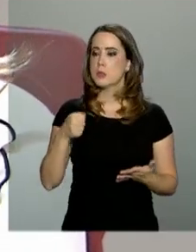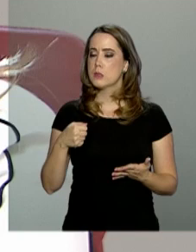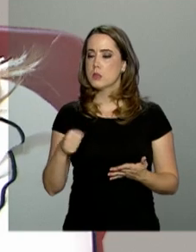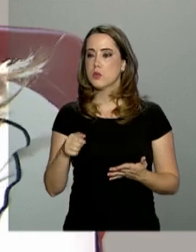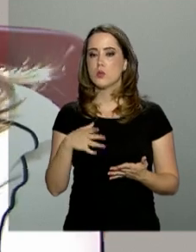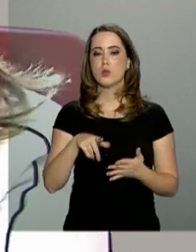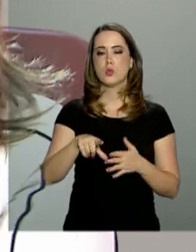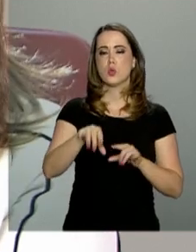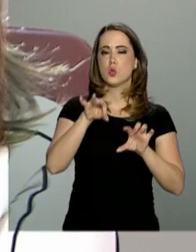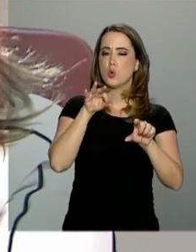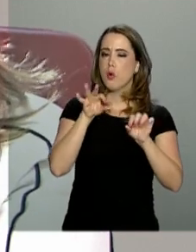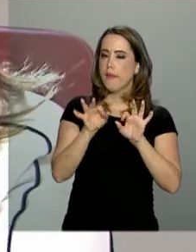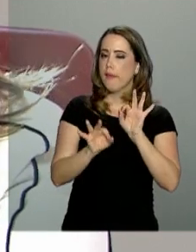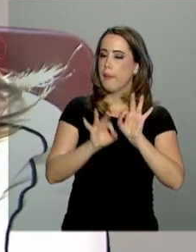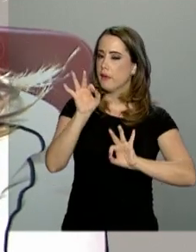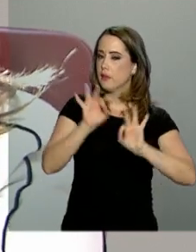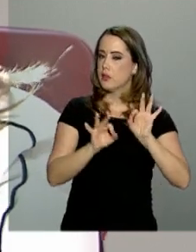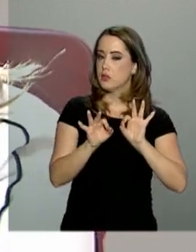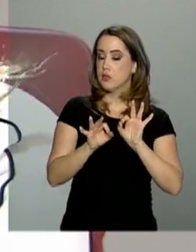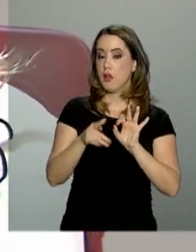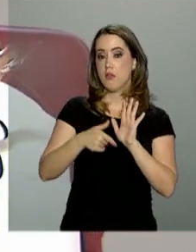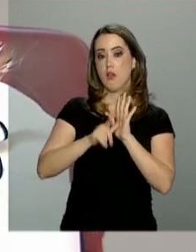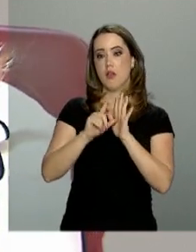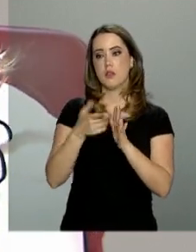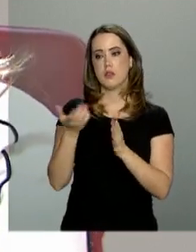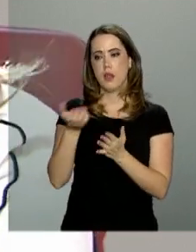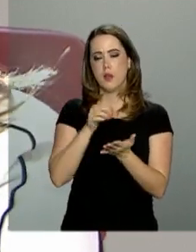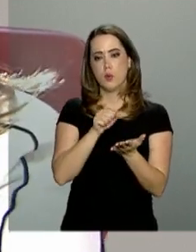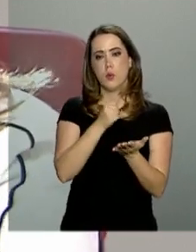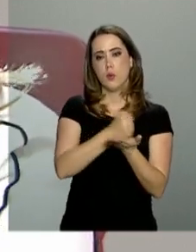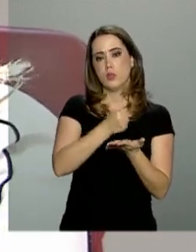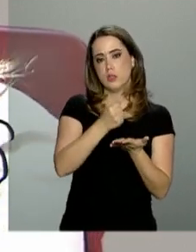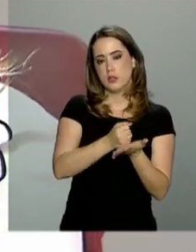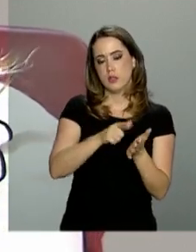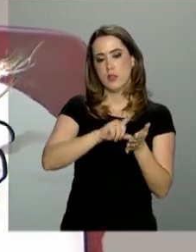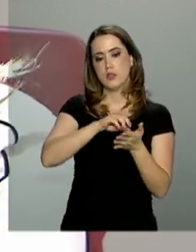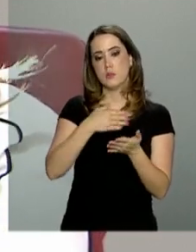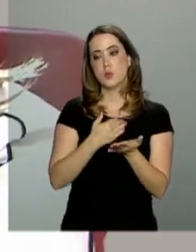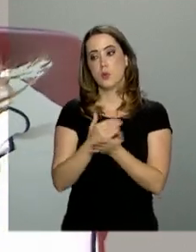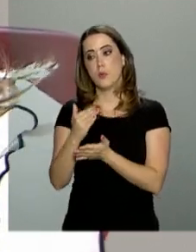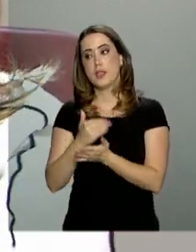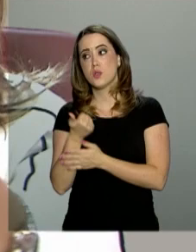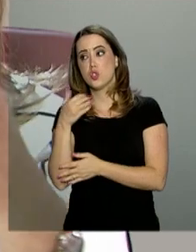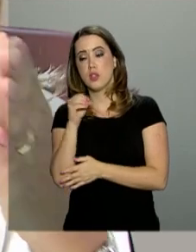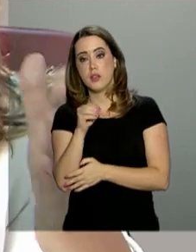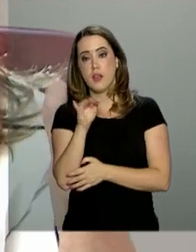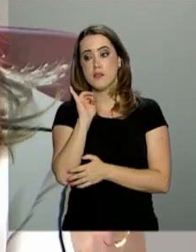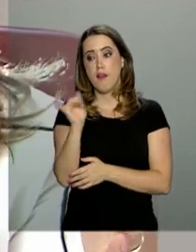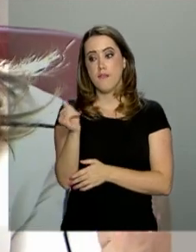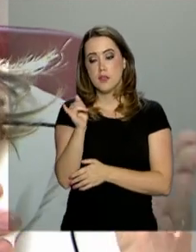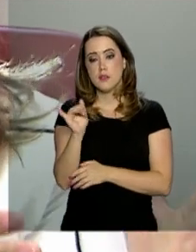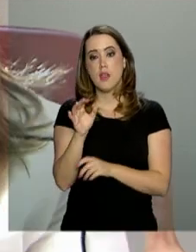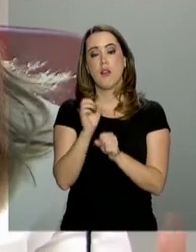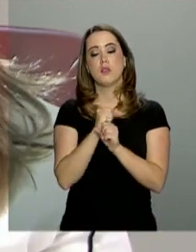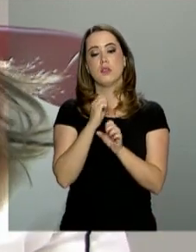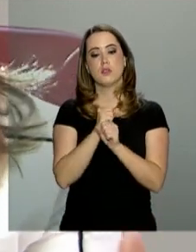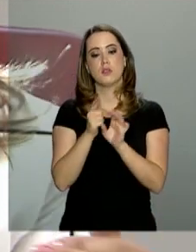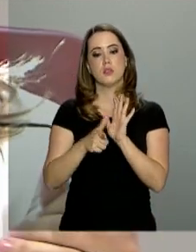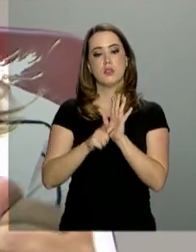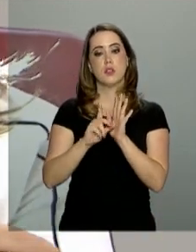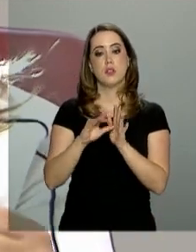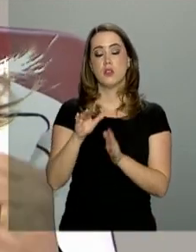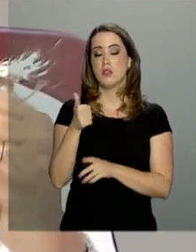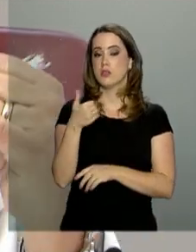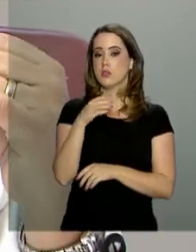decisão mais planejada. Então eu quero admitir alguém, eu preciso que ele comece dia 10, eu preciso informar para a contabilidade 10 dias